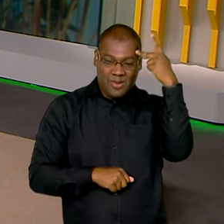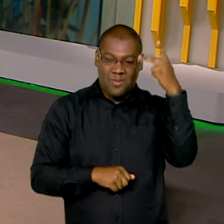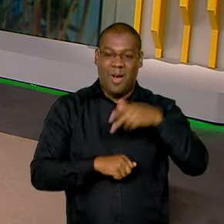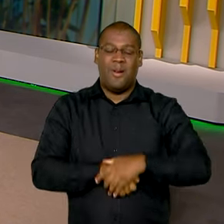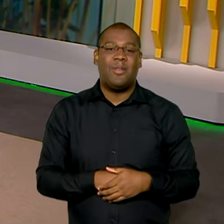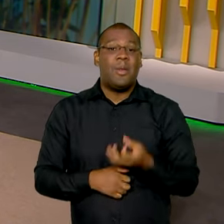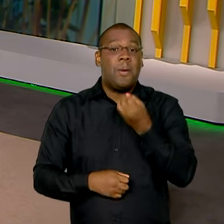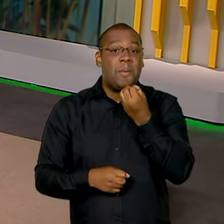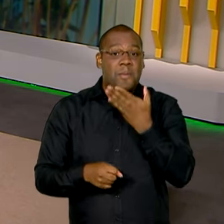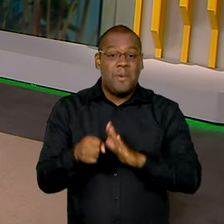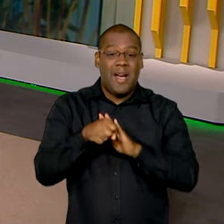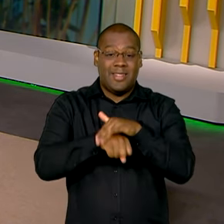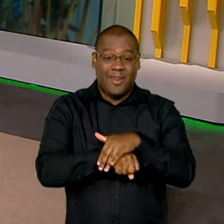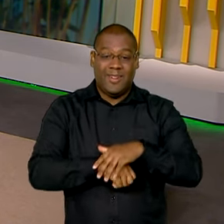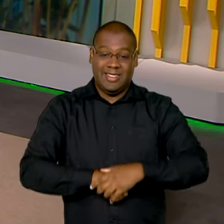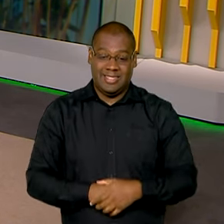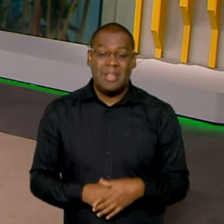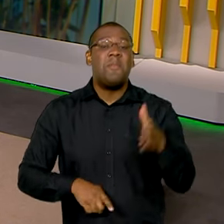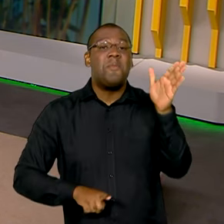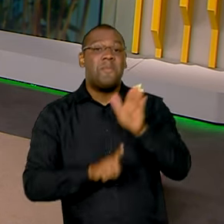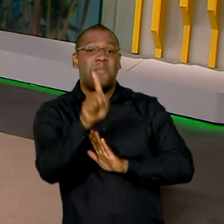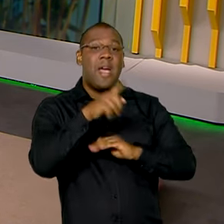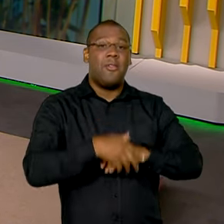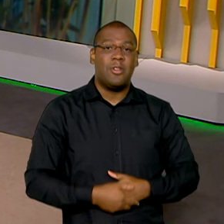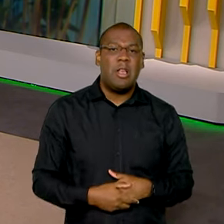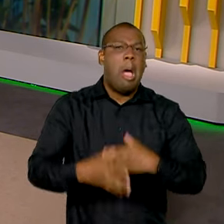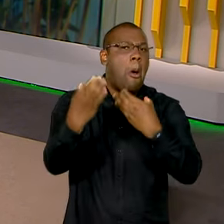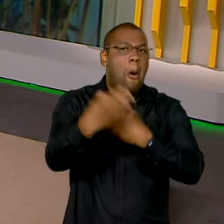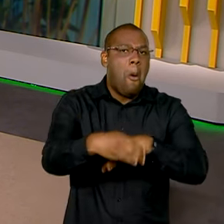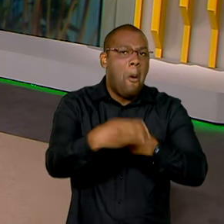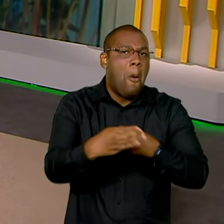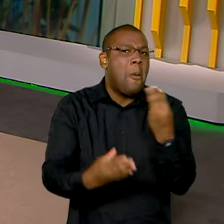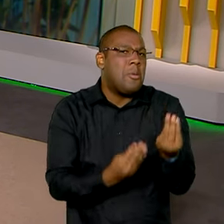Olá Sara, boa noite. Como é que vai ser realizado esse concurso?